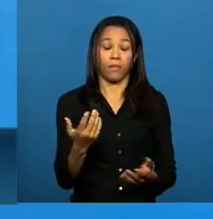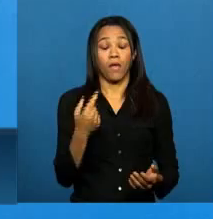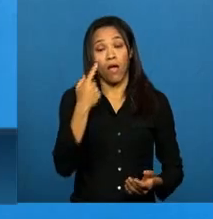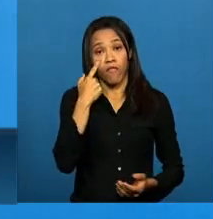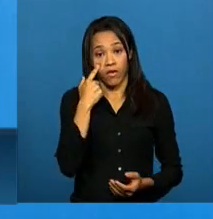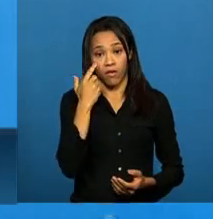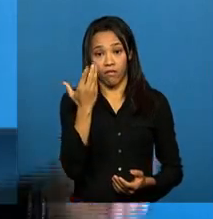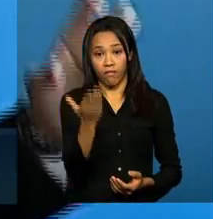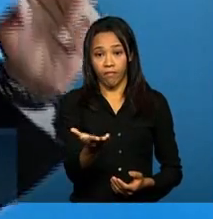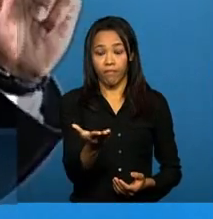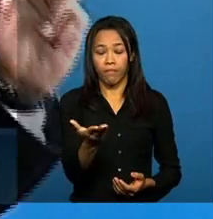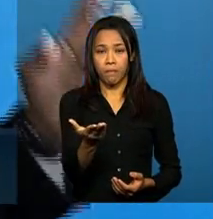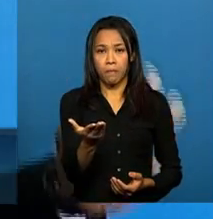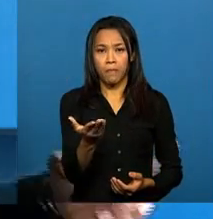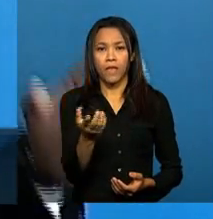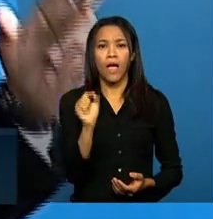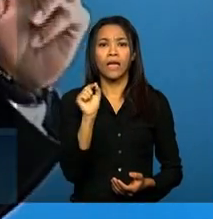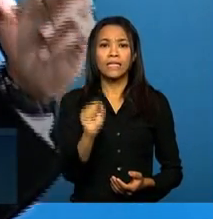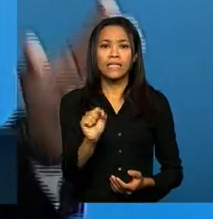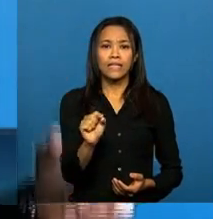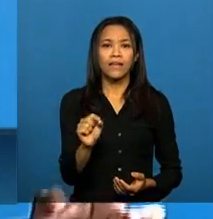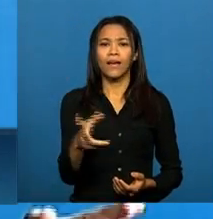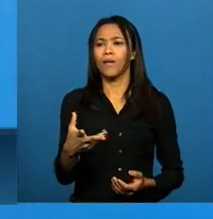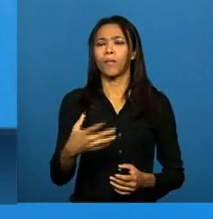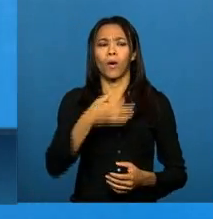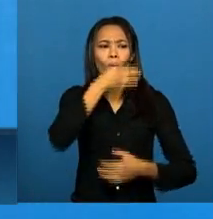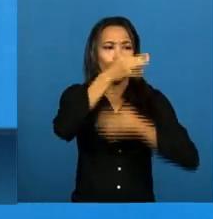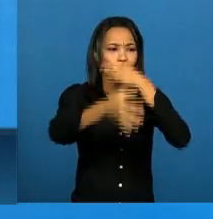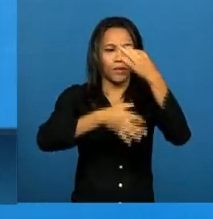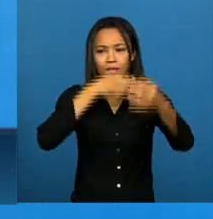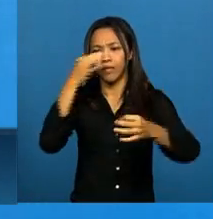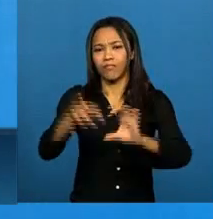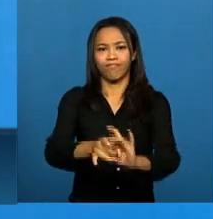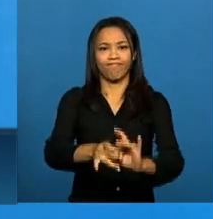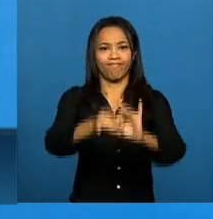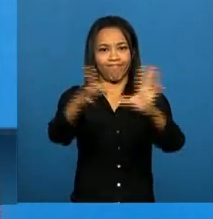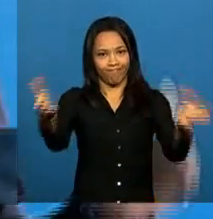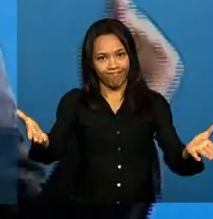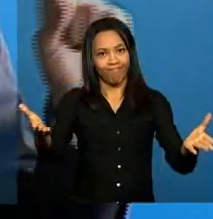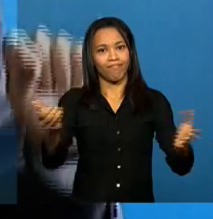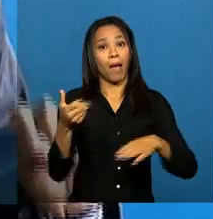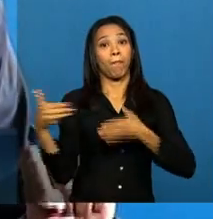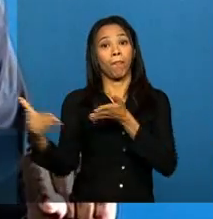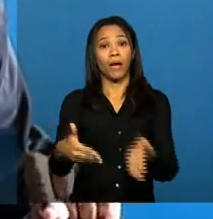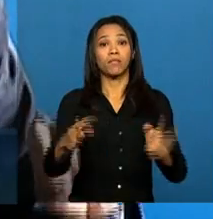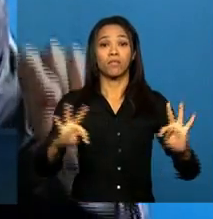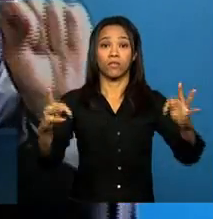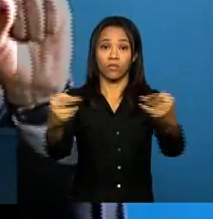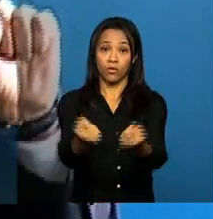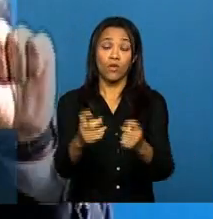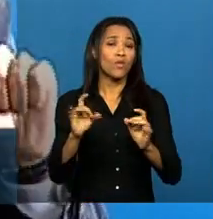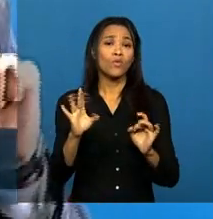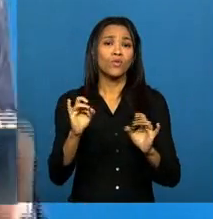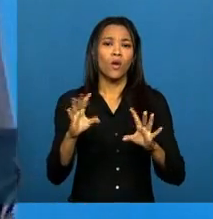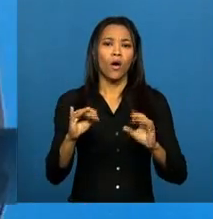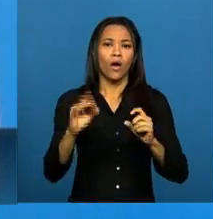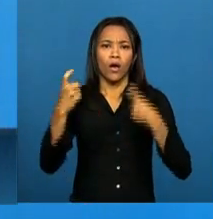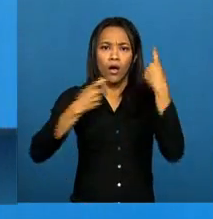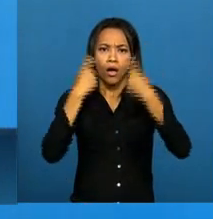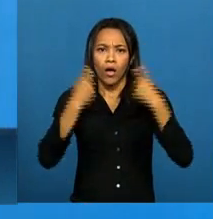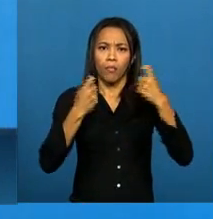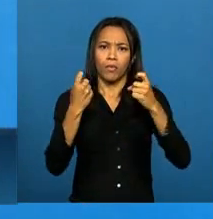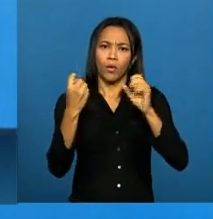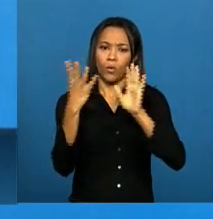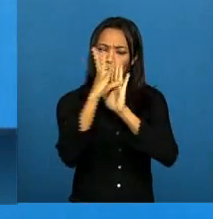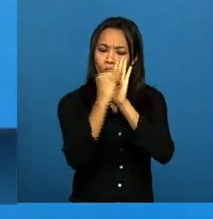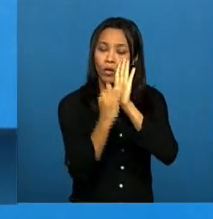a construção democrática da plataforma, que é não só pelo conteúdo e a possibilidade